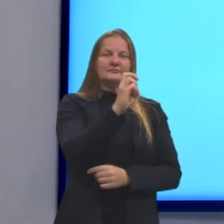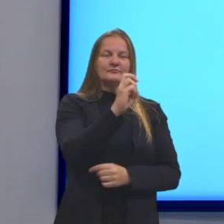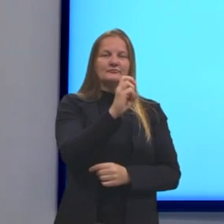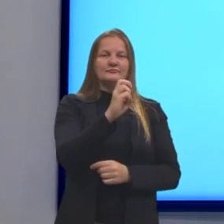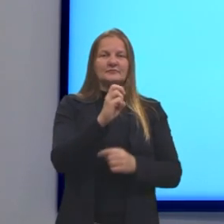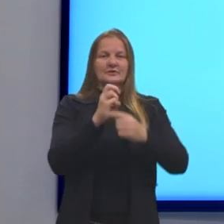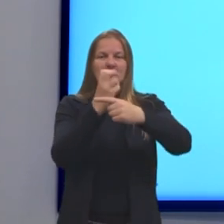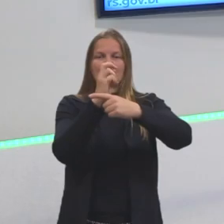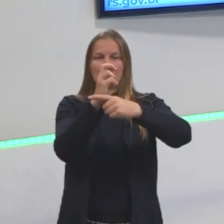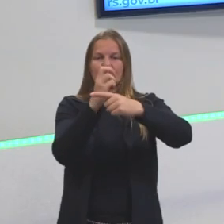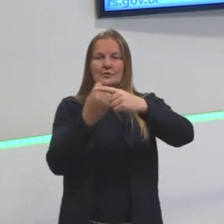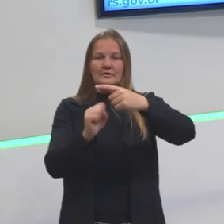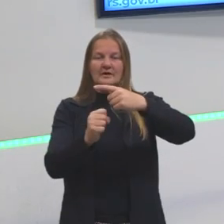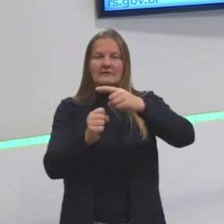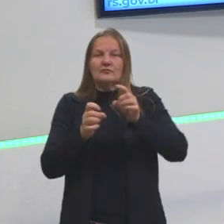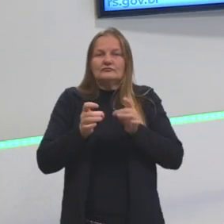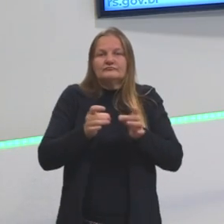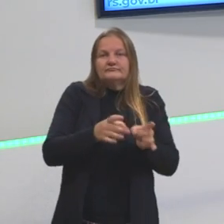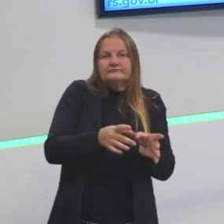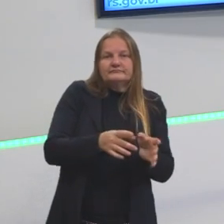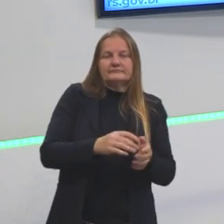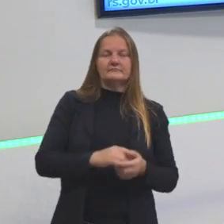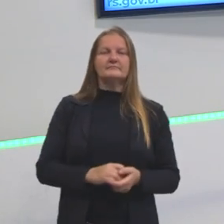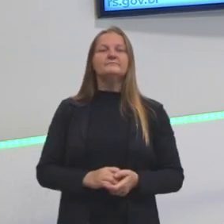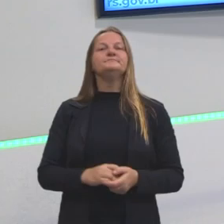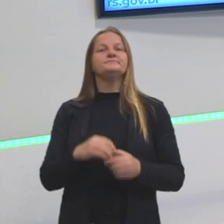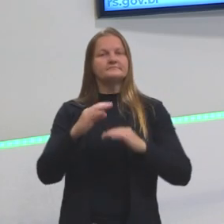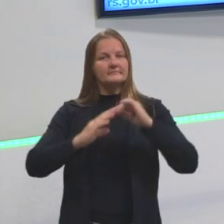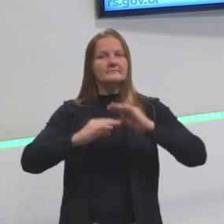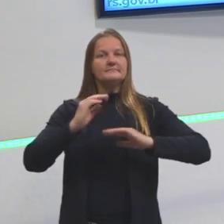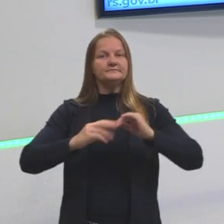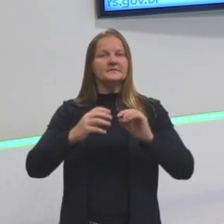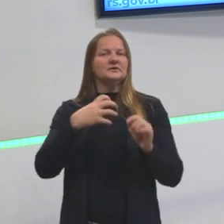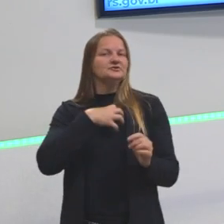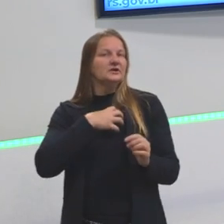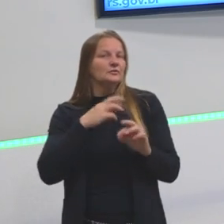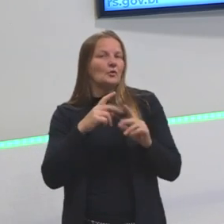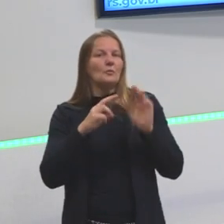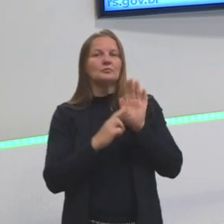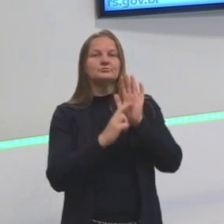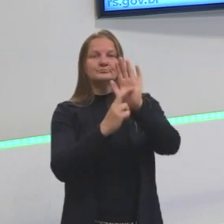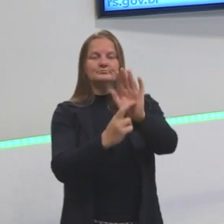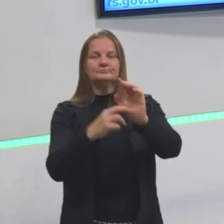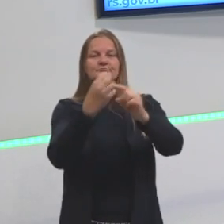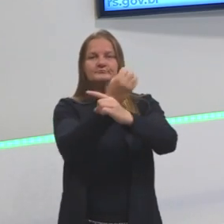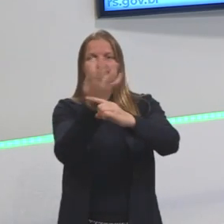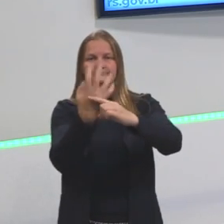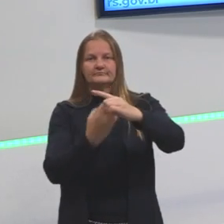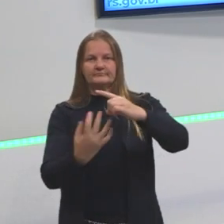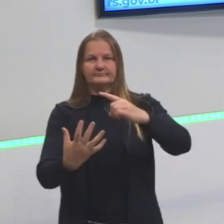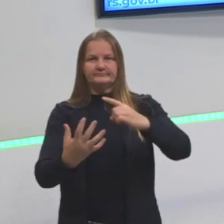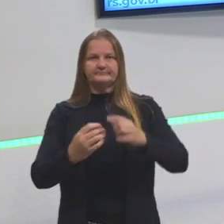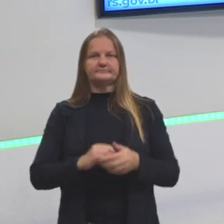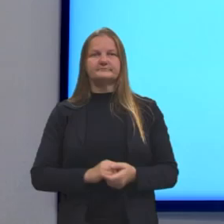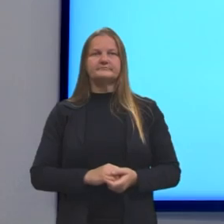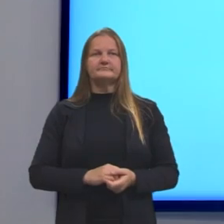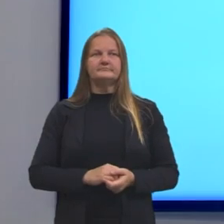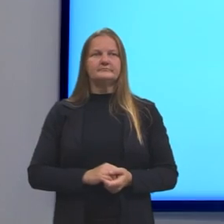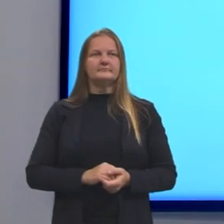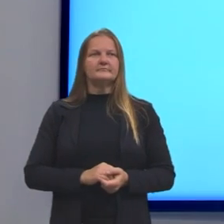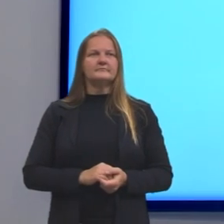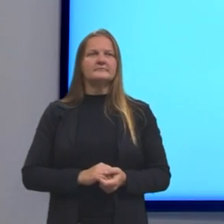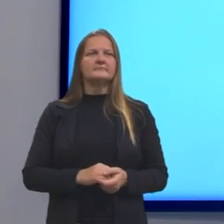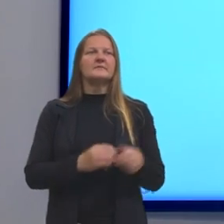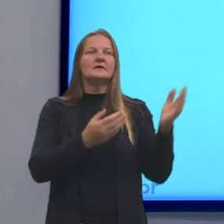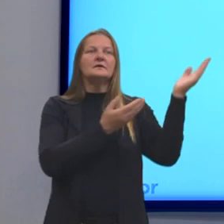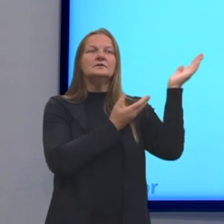oitavos da pizza. Essas são as formas de representar uma fração. Bom,